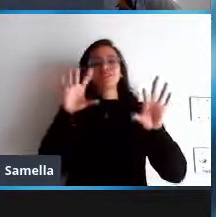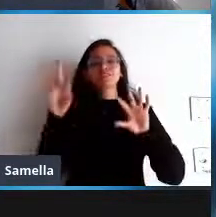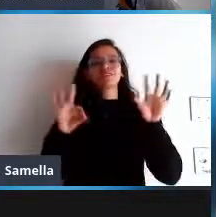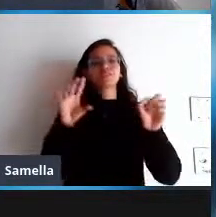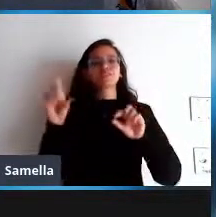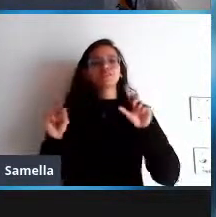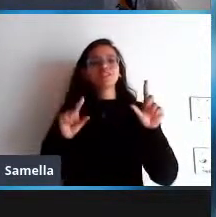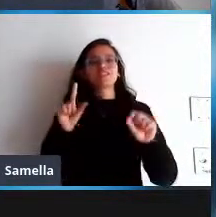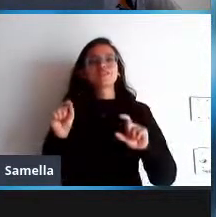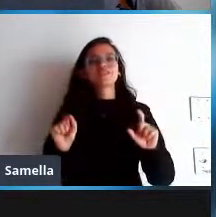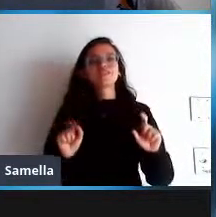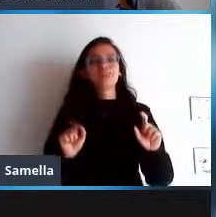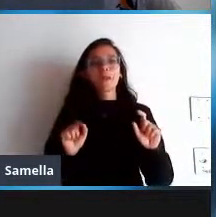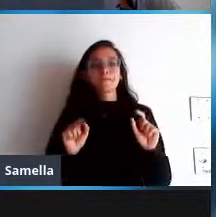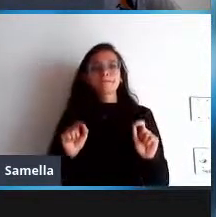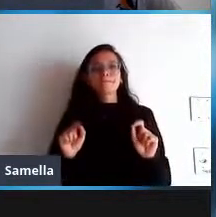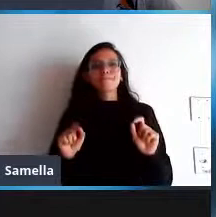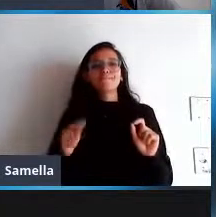novamente